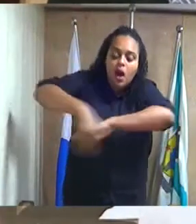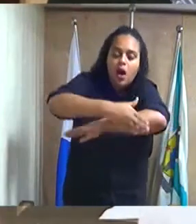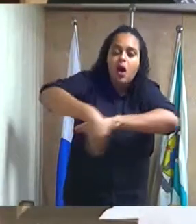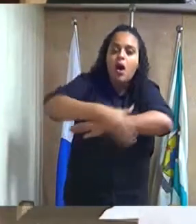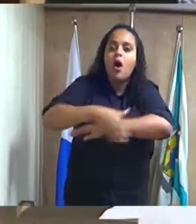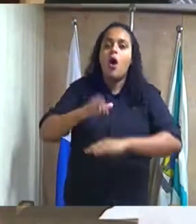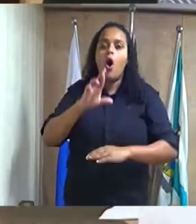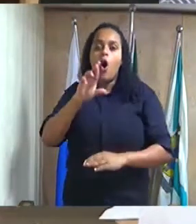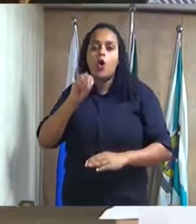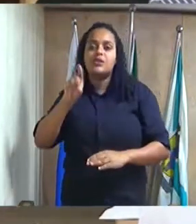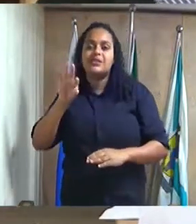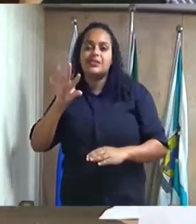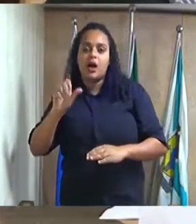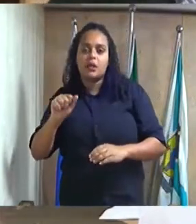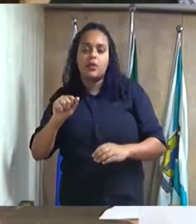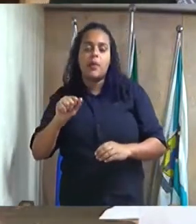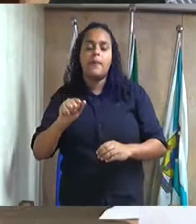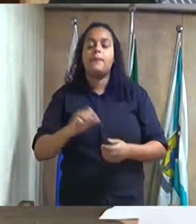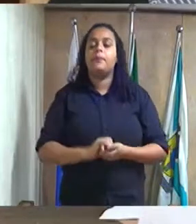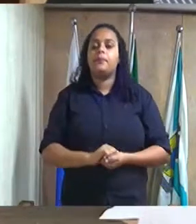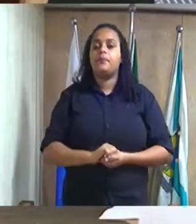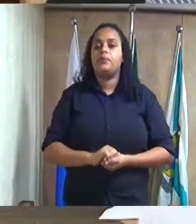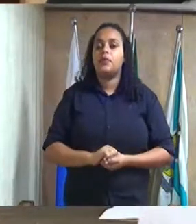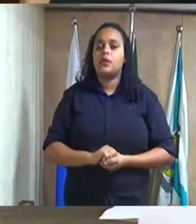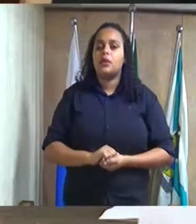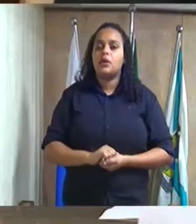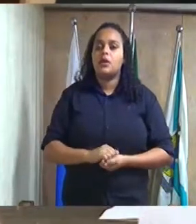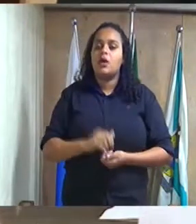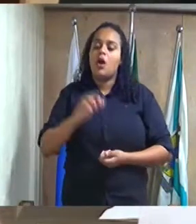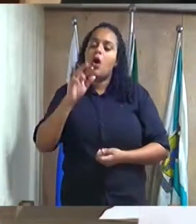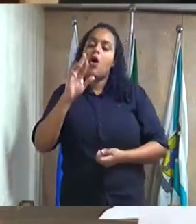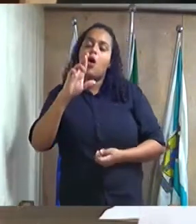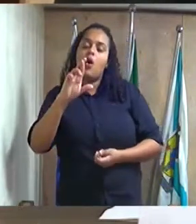Avenida Presidente Roosevelt